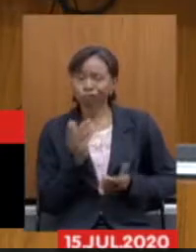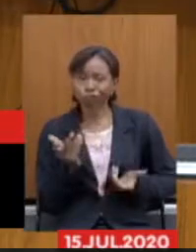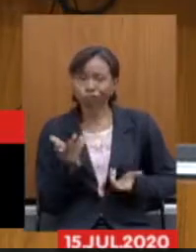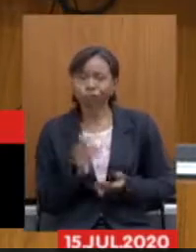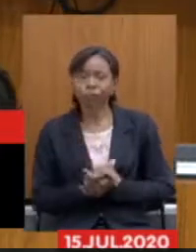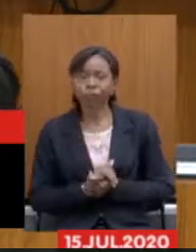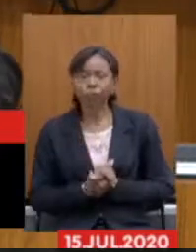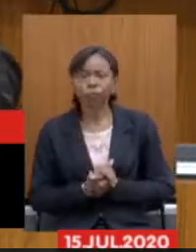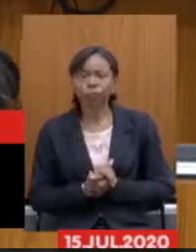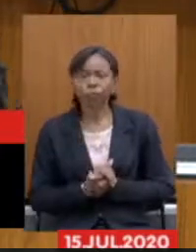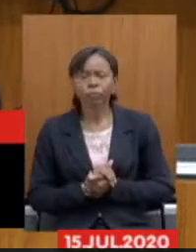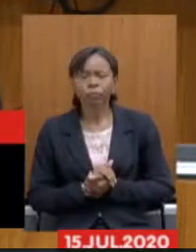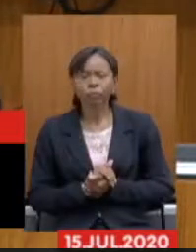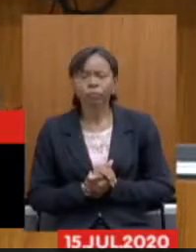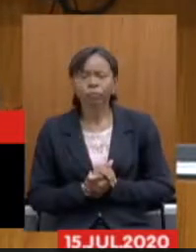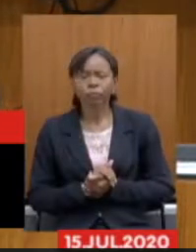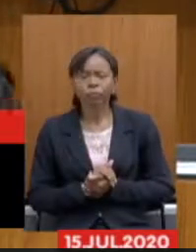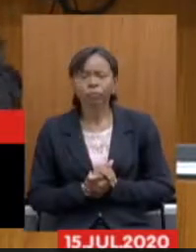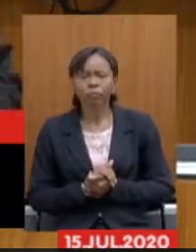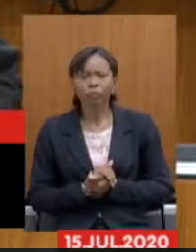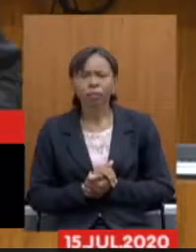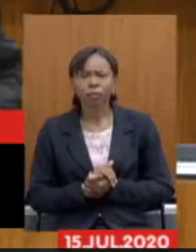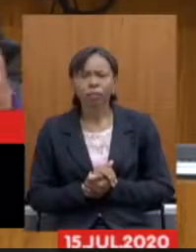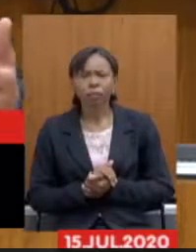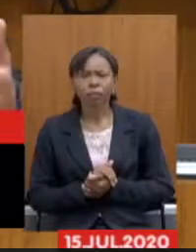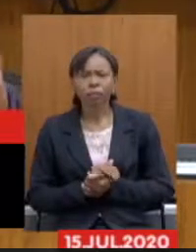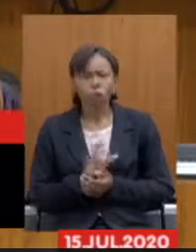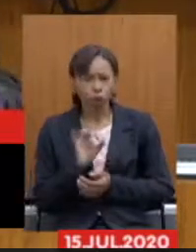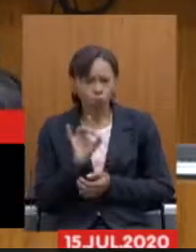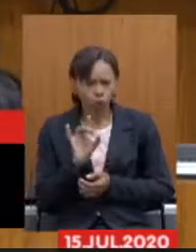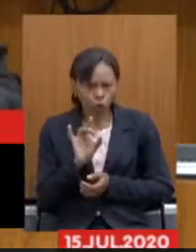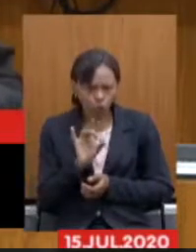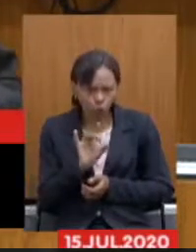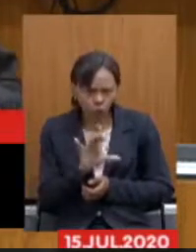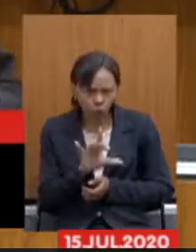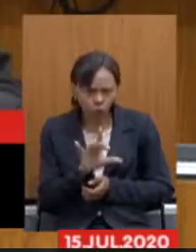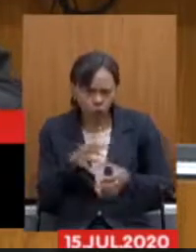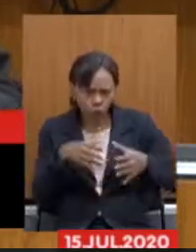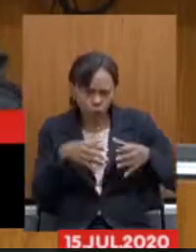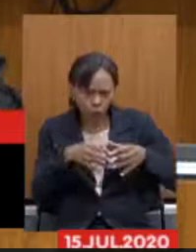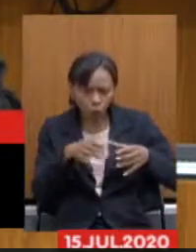porque não são só os servidores que estão